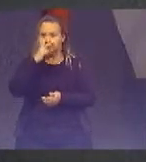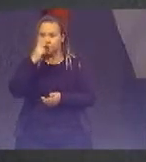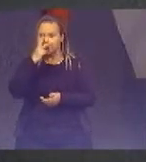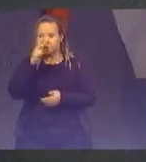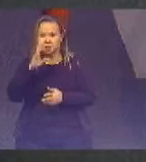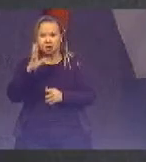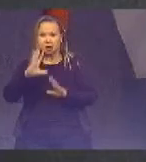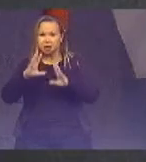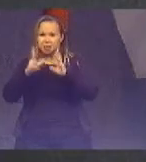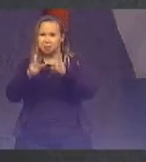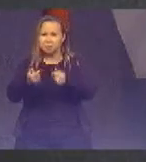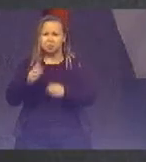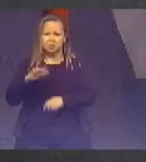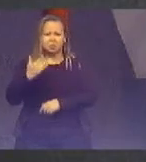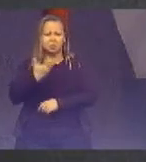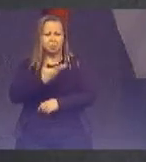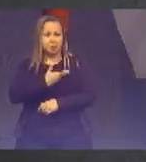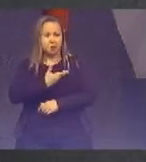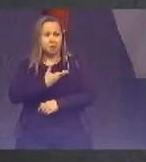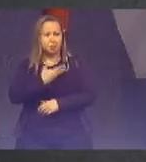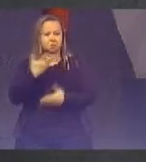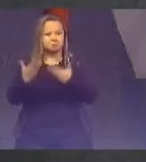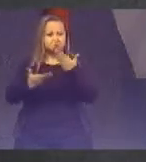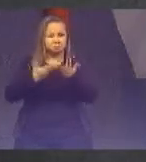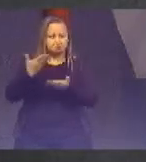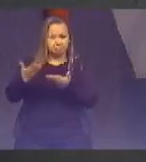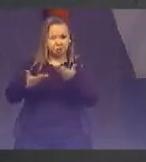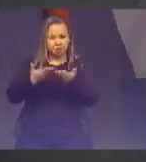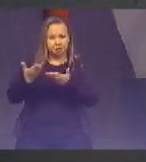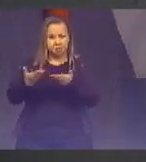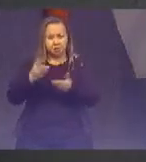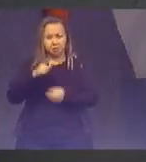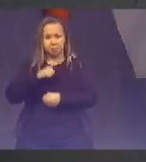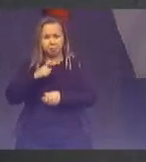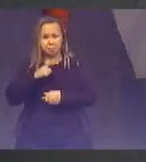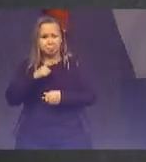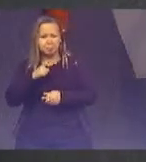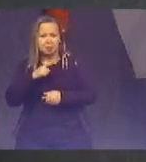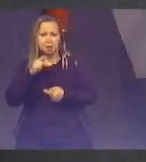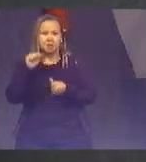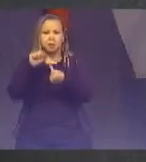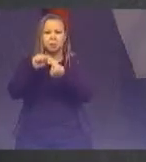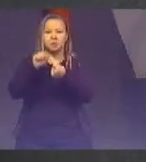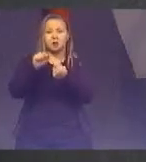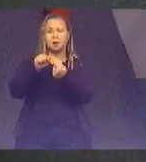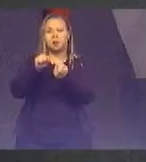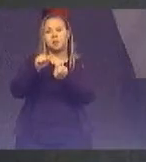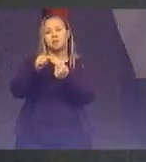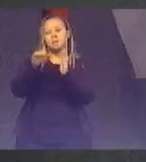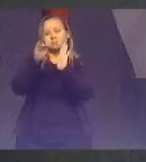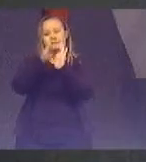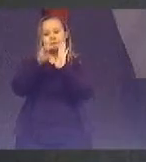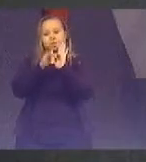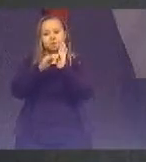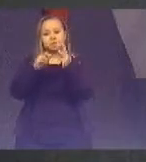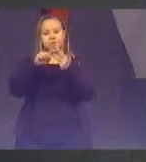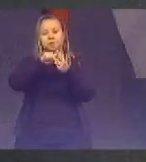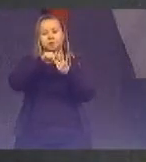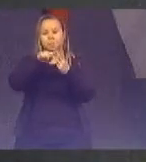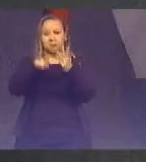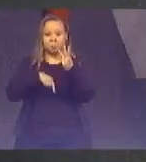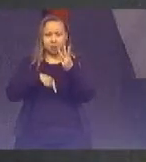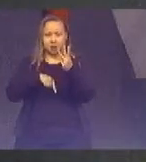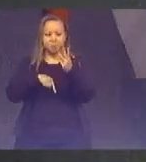toda essa nossa nosso congraçamento tem a ver com três considerações a